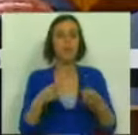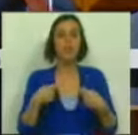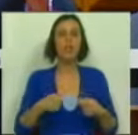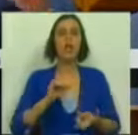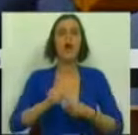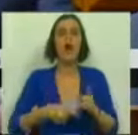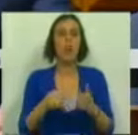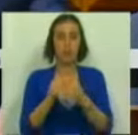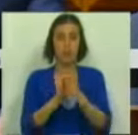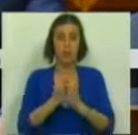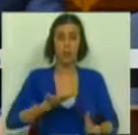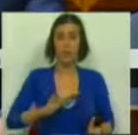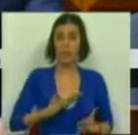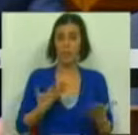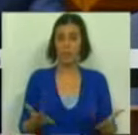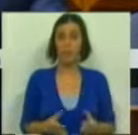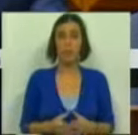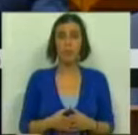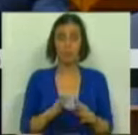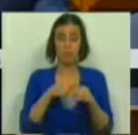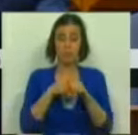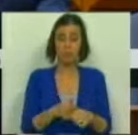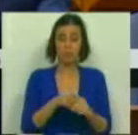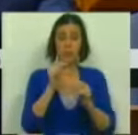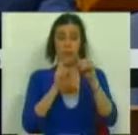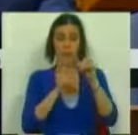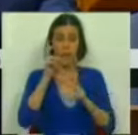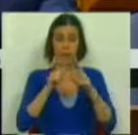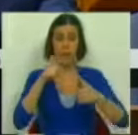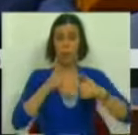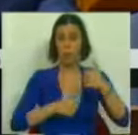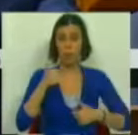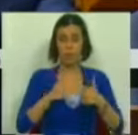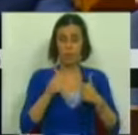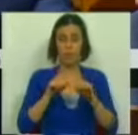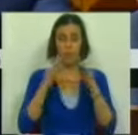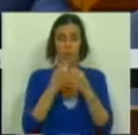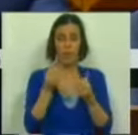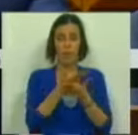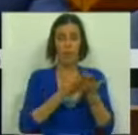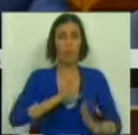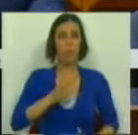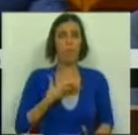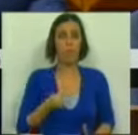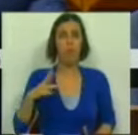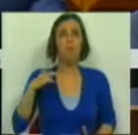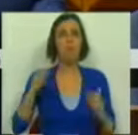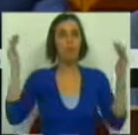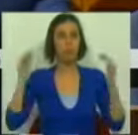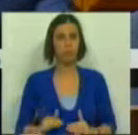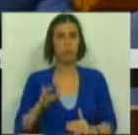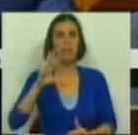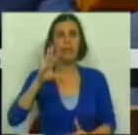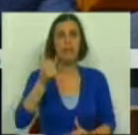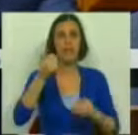despesa e de todo este endividamento? De acordo com o ranking da competitividade do Fórum Económico Mundial, Portugal caiu